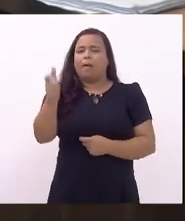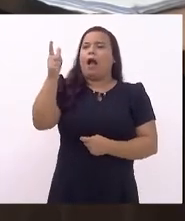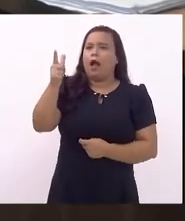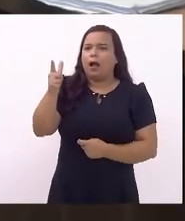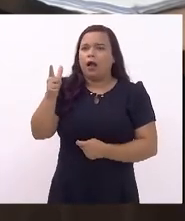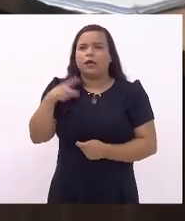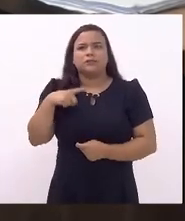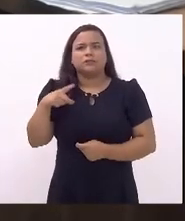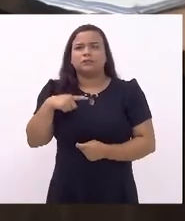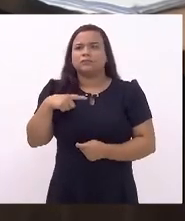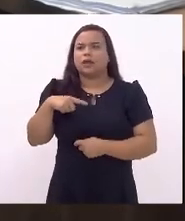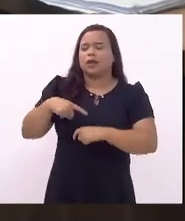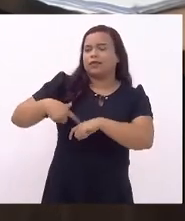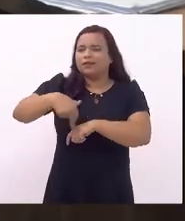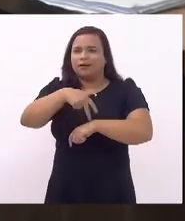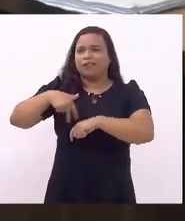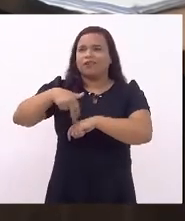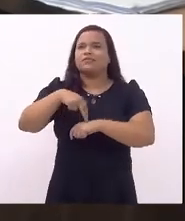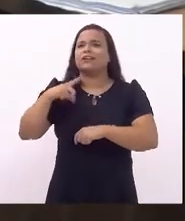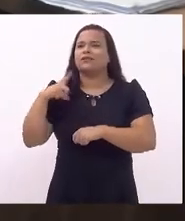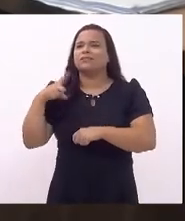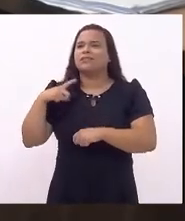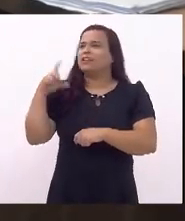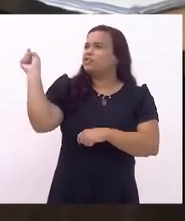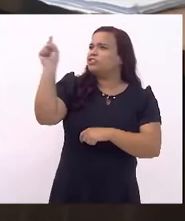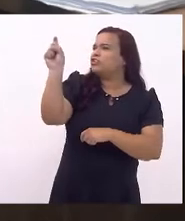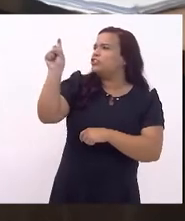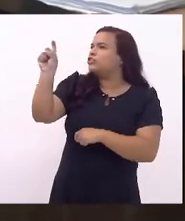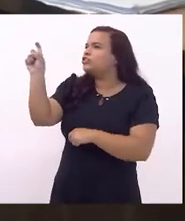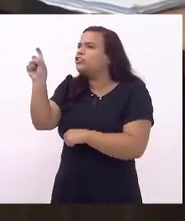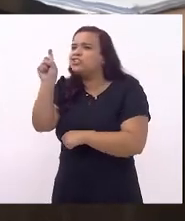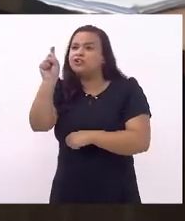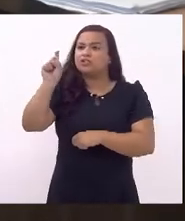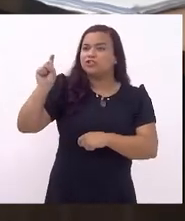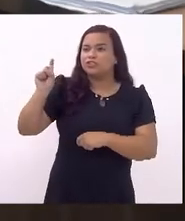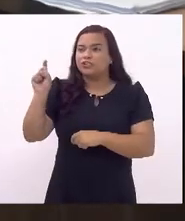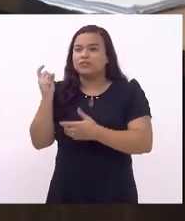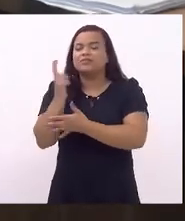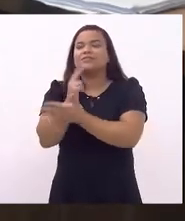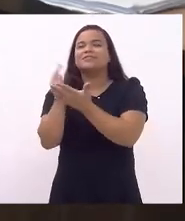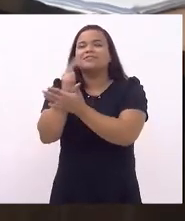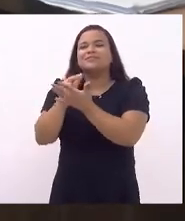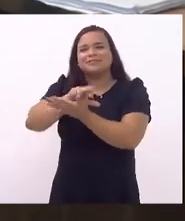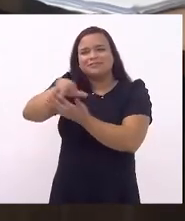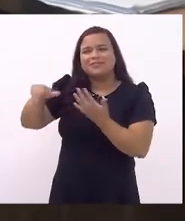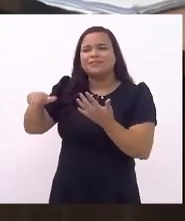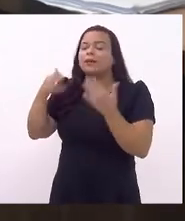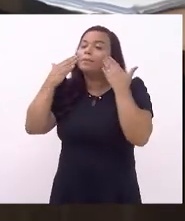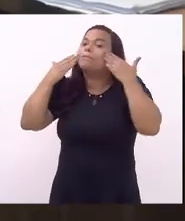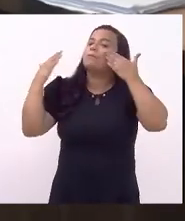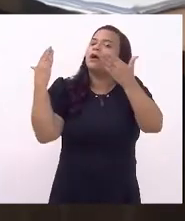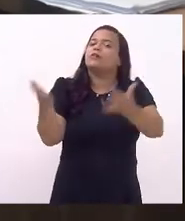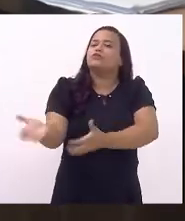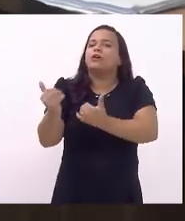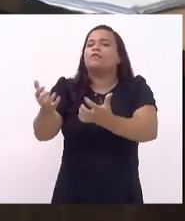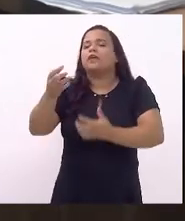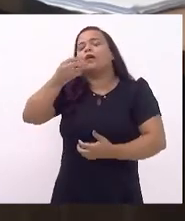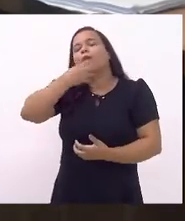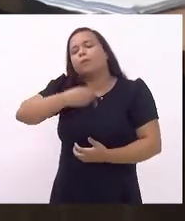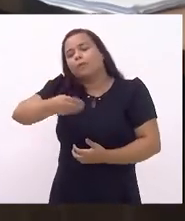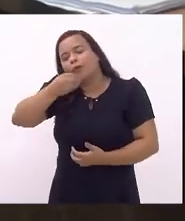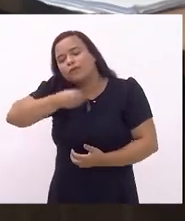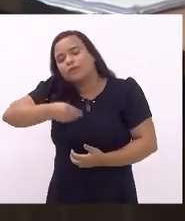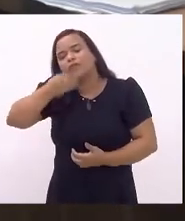beat, tem uma dança, tem um grafite dizendo que a nossa juventude quer oportunidade, quer ter, acima de tudo, a